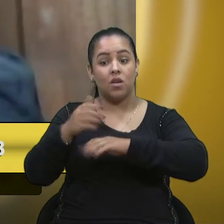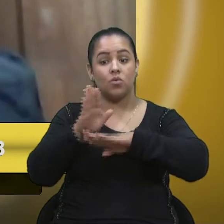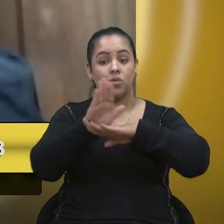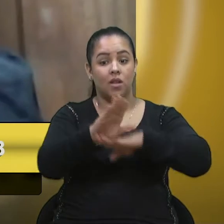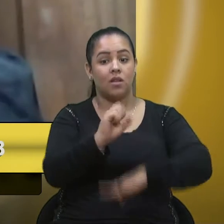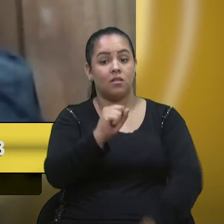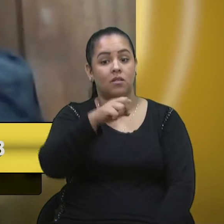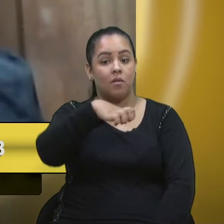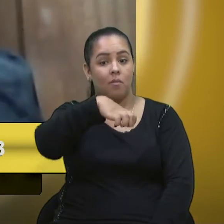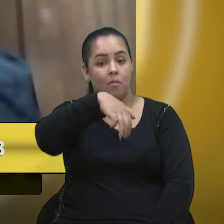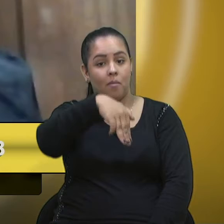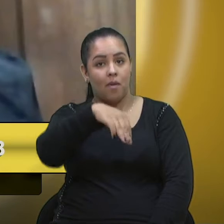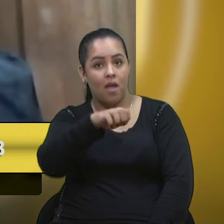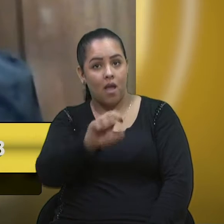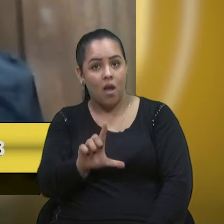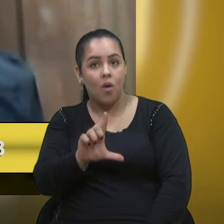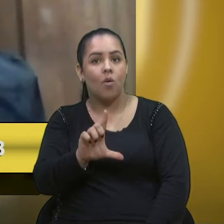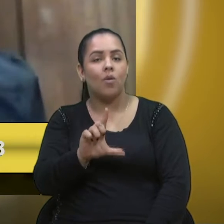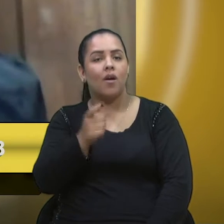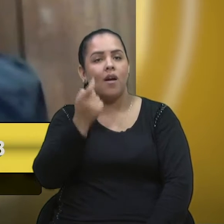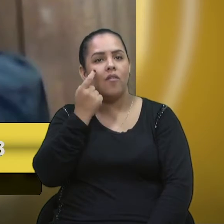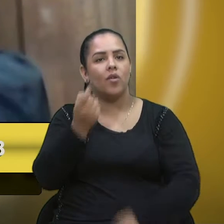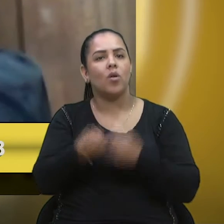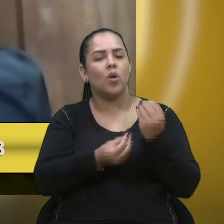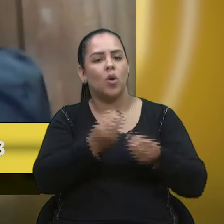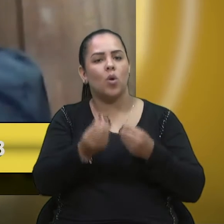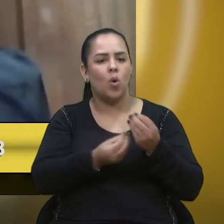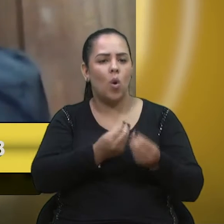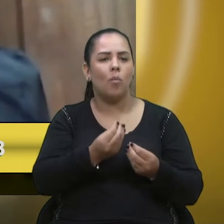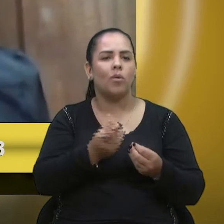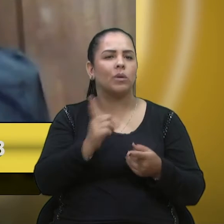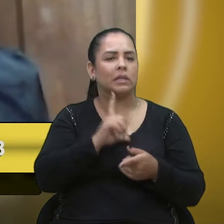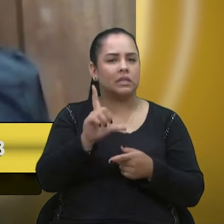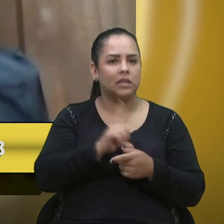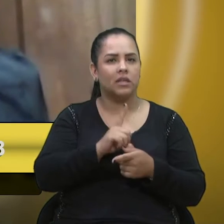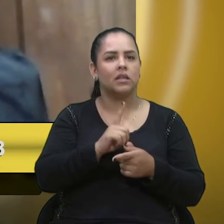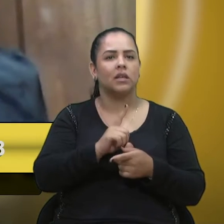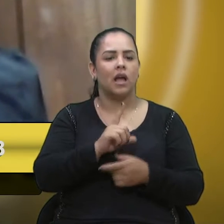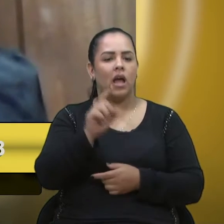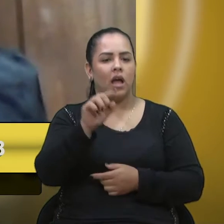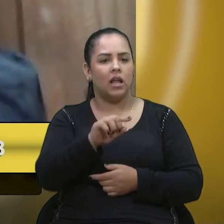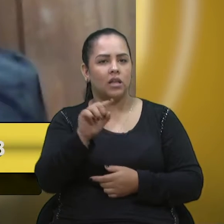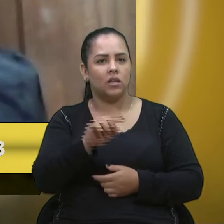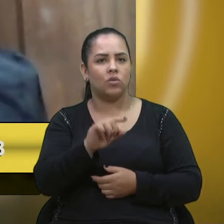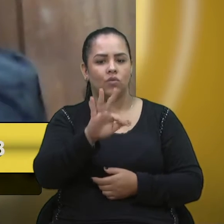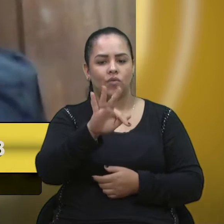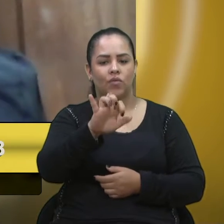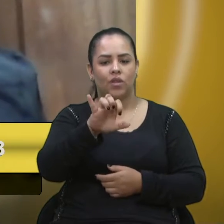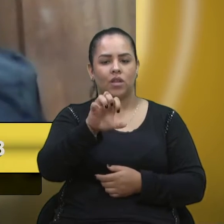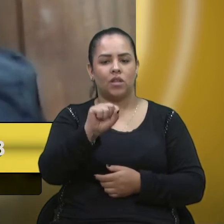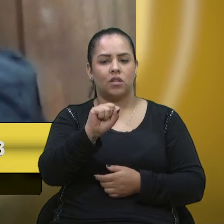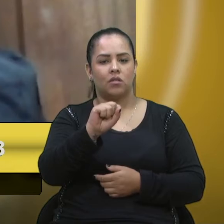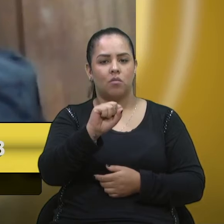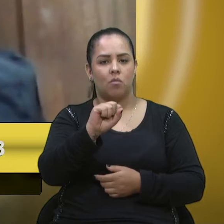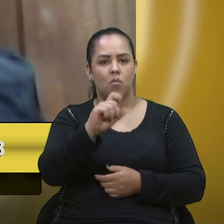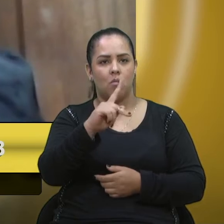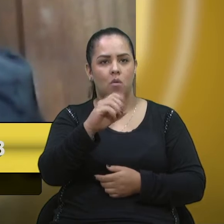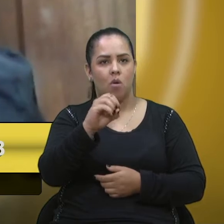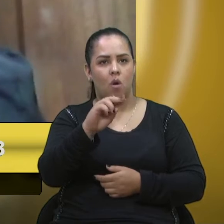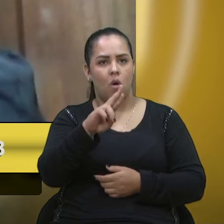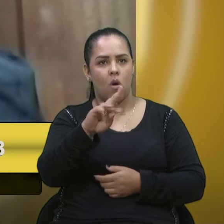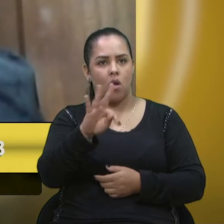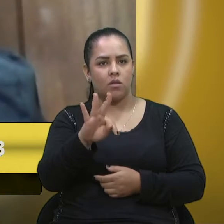debate da democratização do Fiesporte. É um principal argumento que se tem na